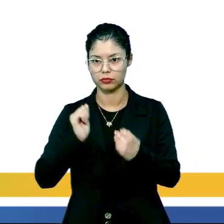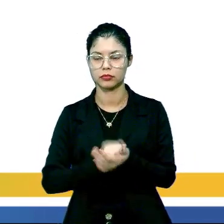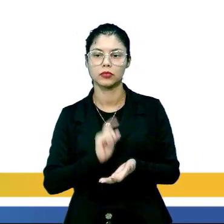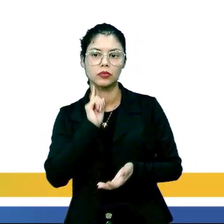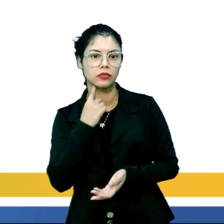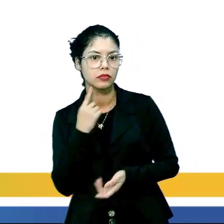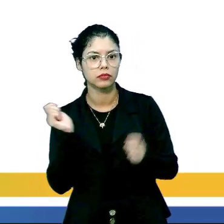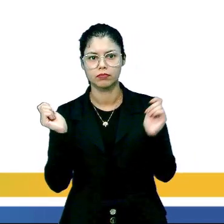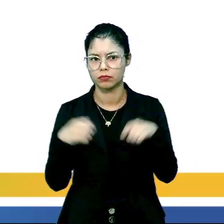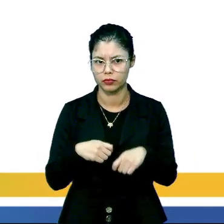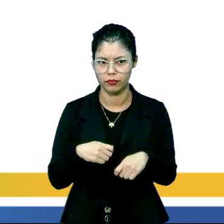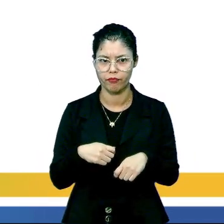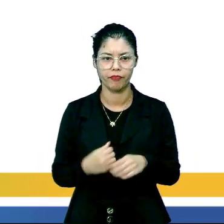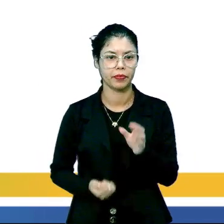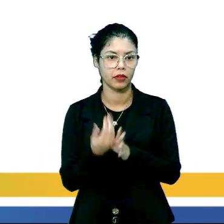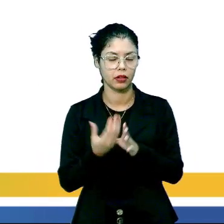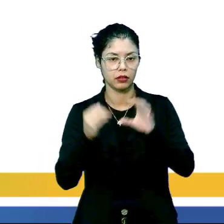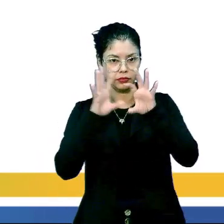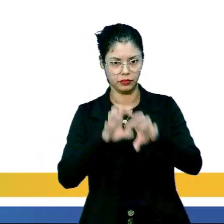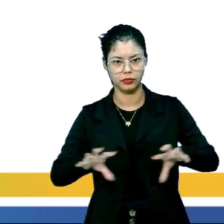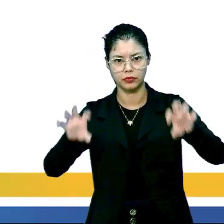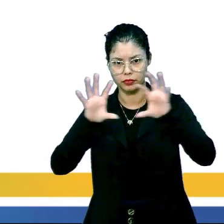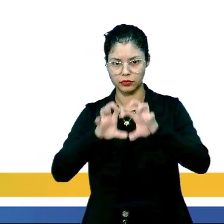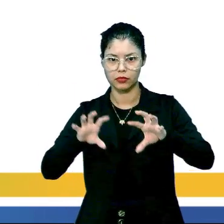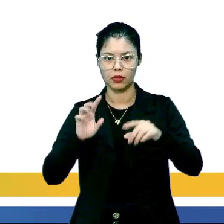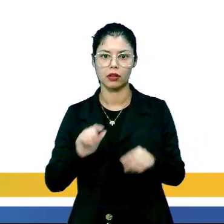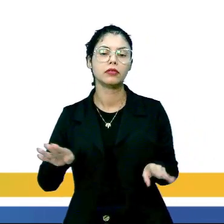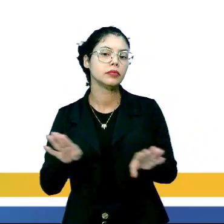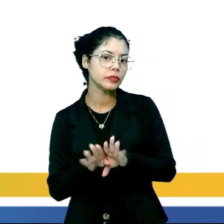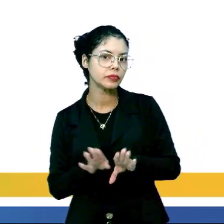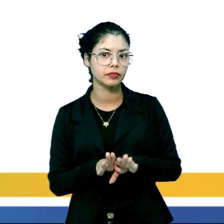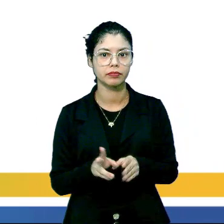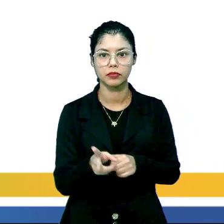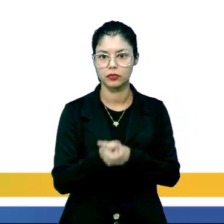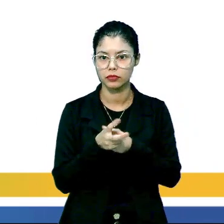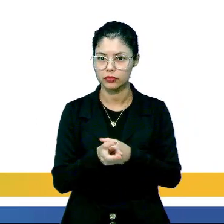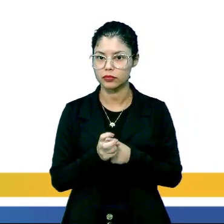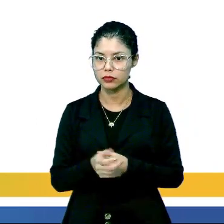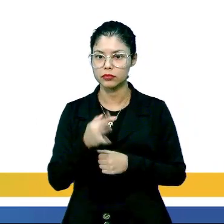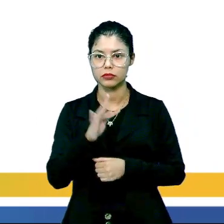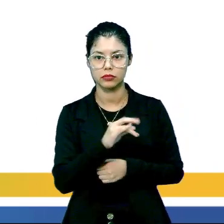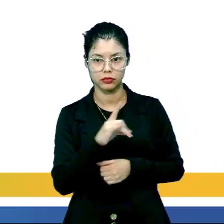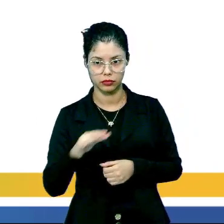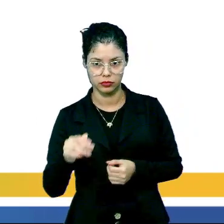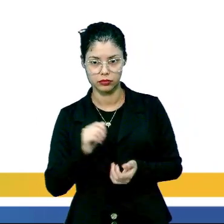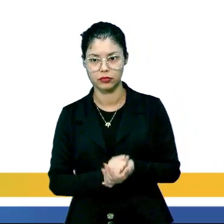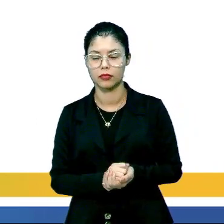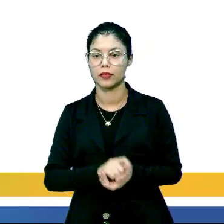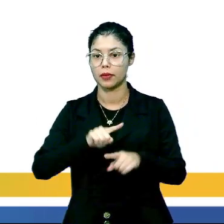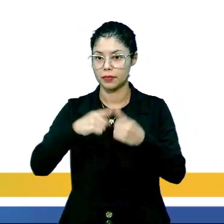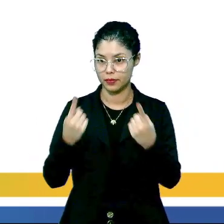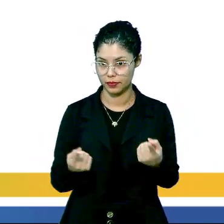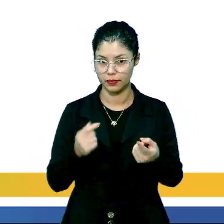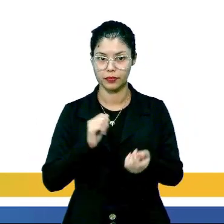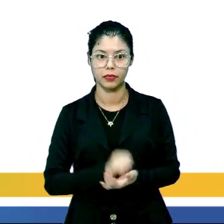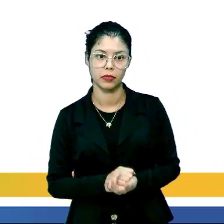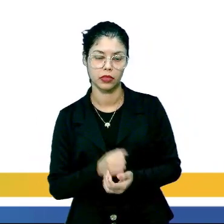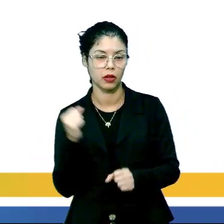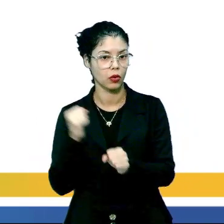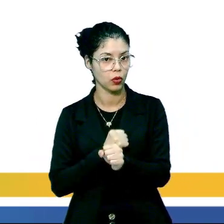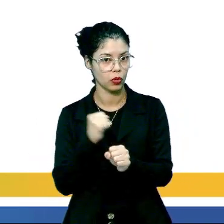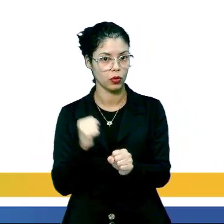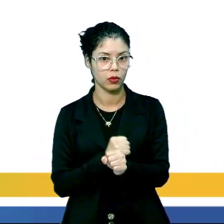atmosfera, pois não produz poluentes gasosos e também de não consumir combustíveis fósseis. Porém, a